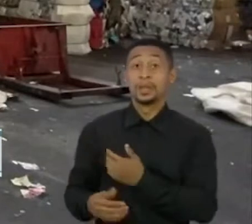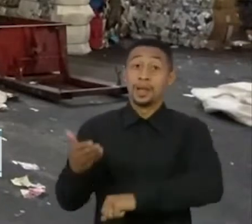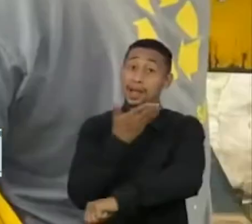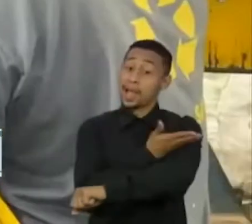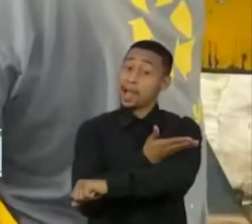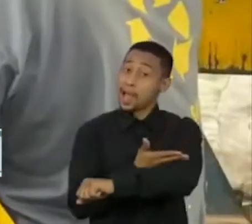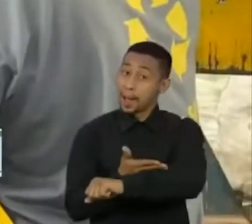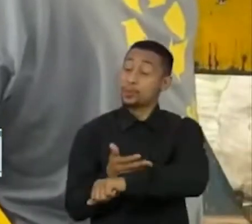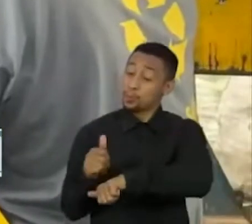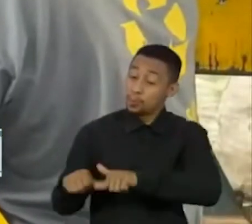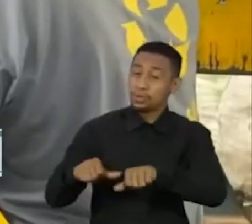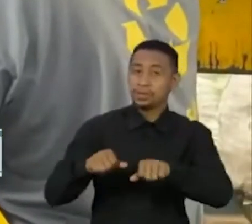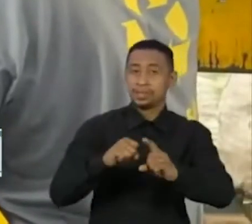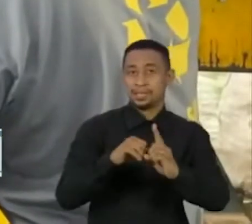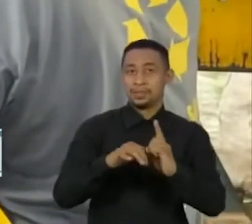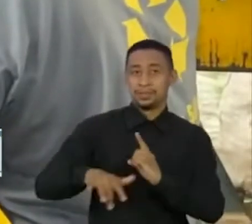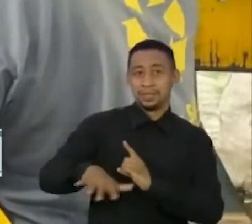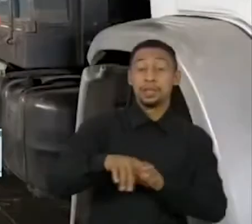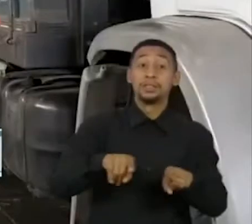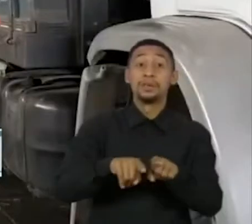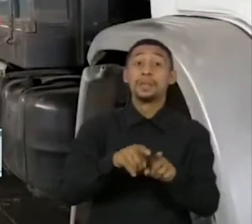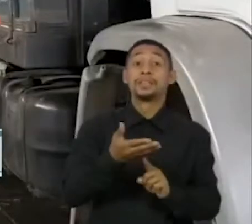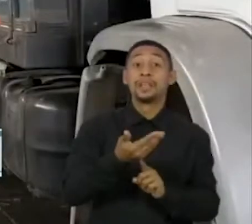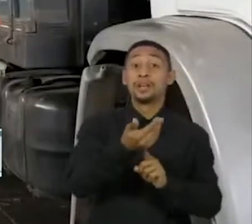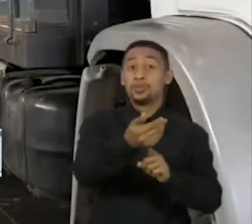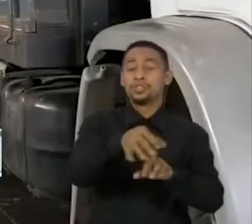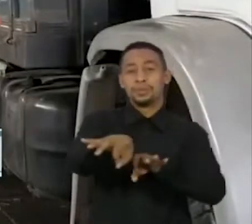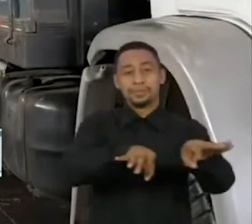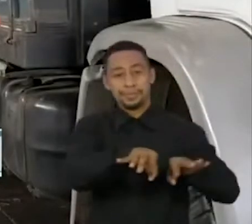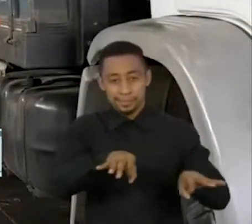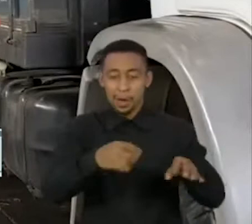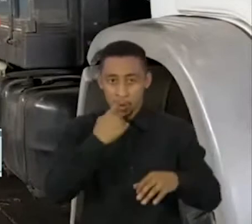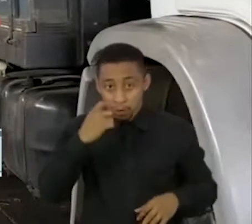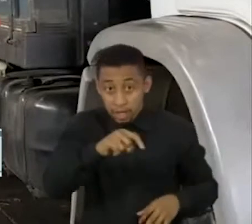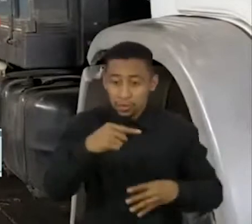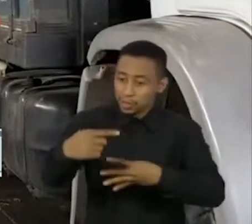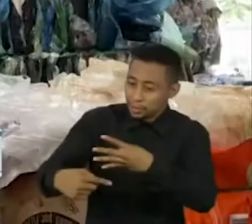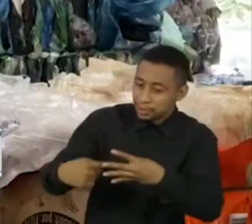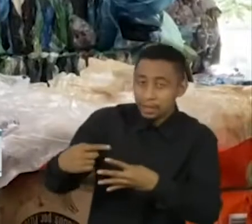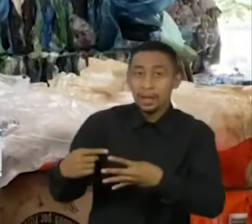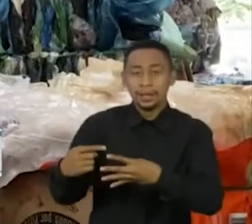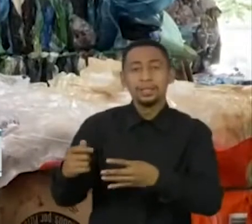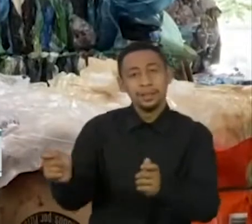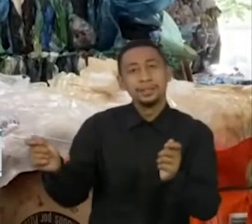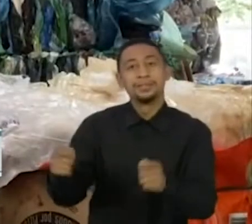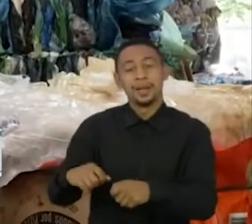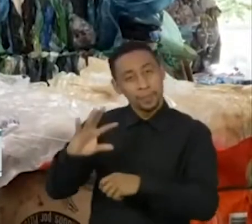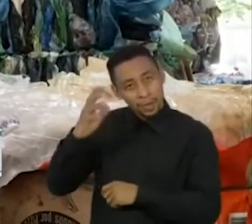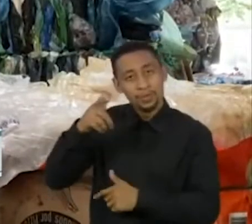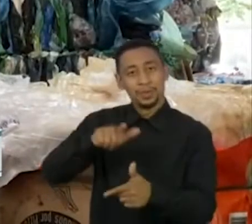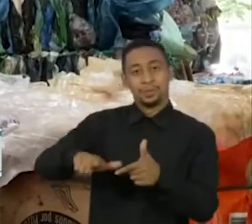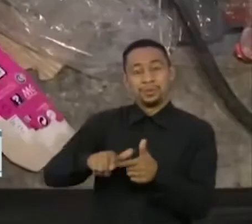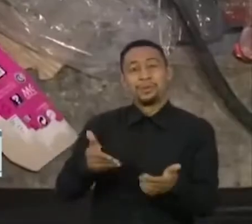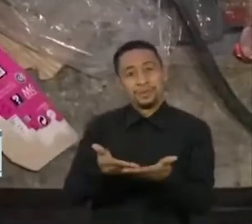da sociedade e a implantação de novas tecnologias de tratamento de lixo e reciclagem são soluções possíveis para o problema dos resíduos,